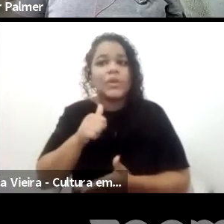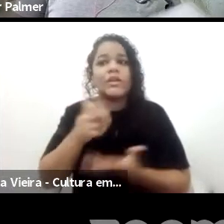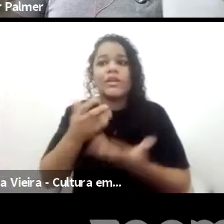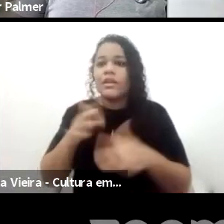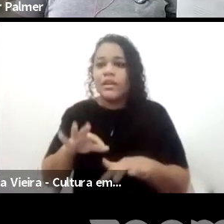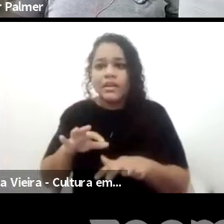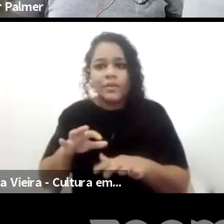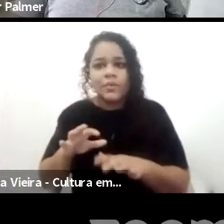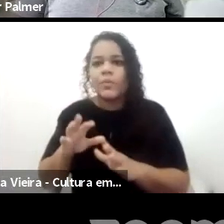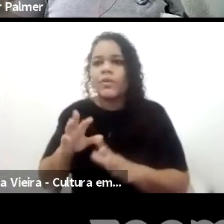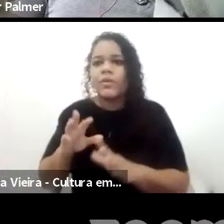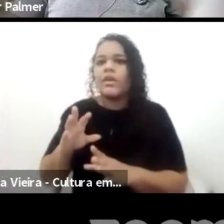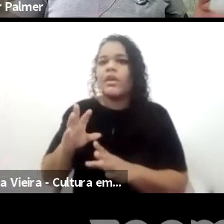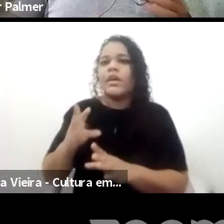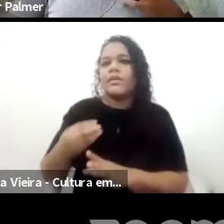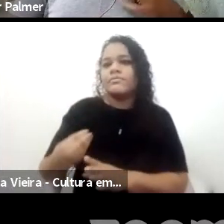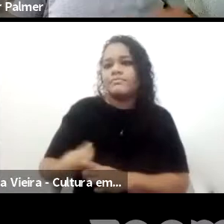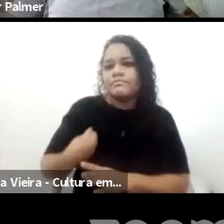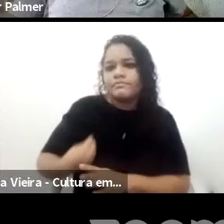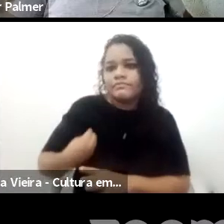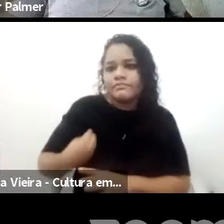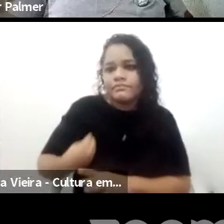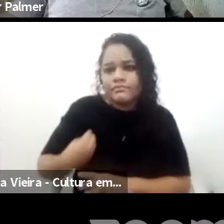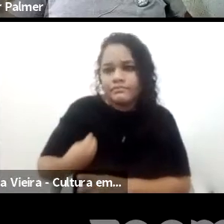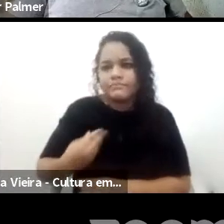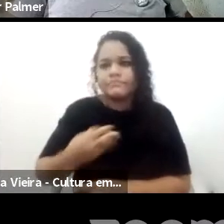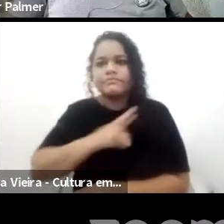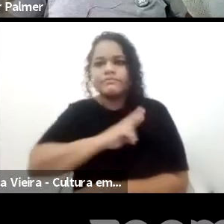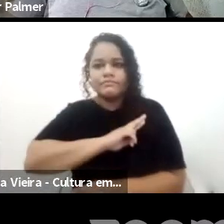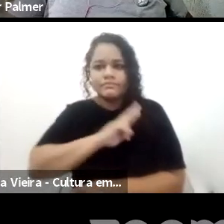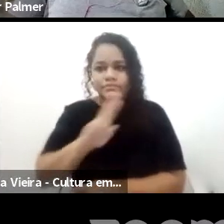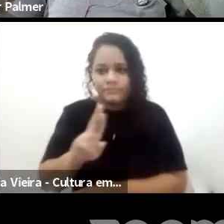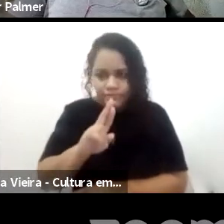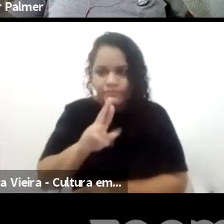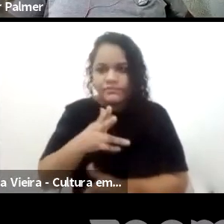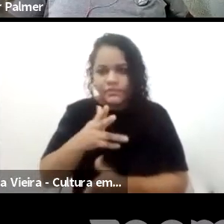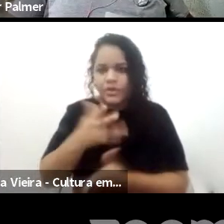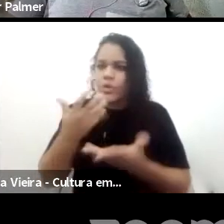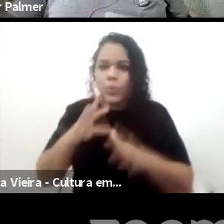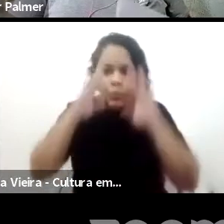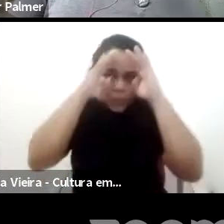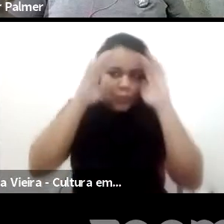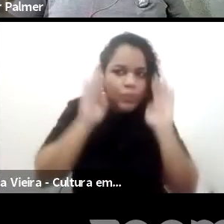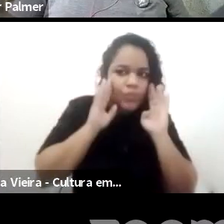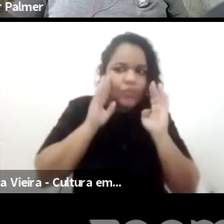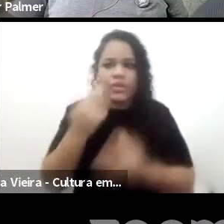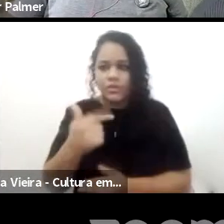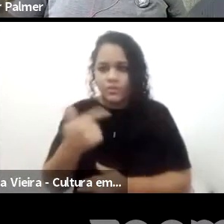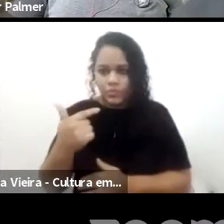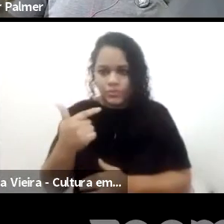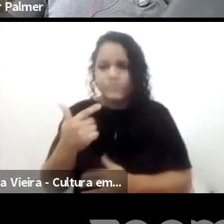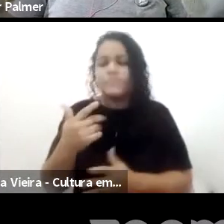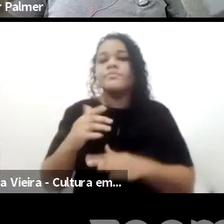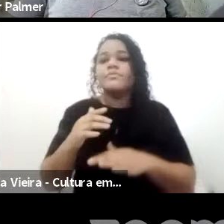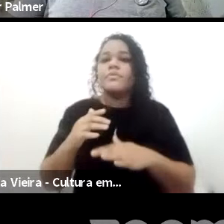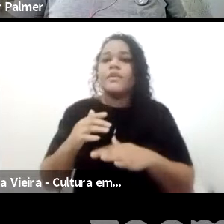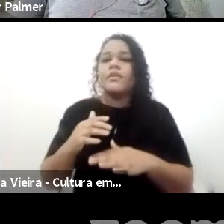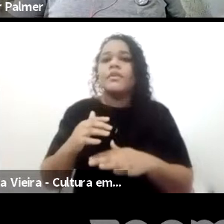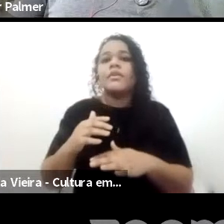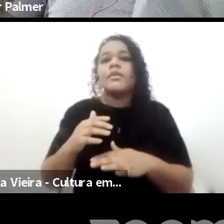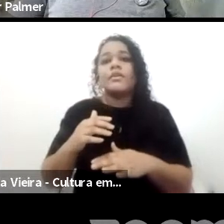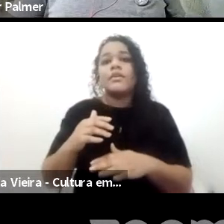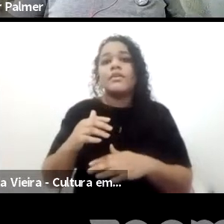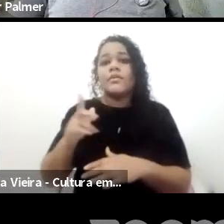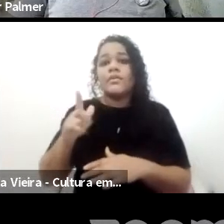ou seja, não vão ser religiosas, não estão contentes, mas sim, aonde fazer a sociedade e a